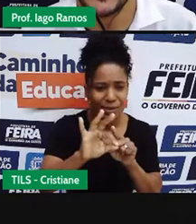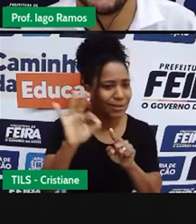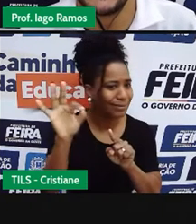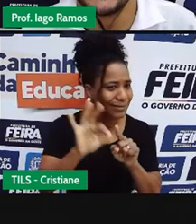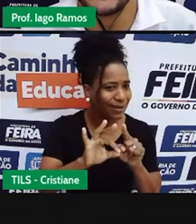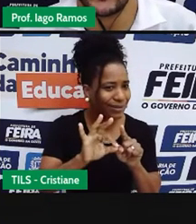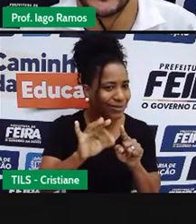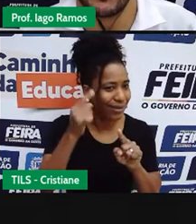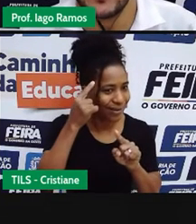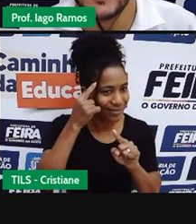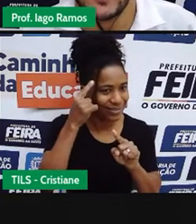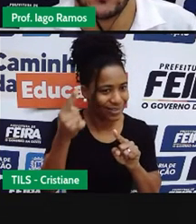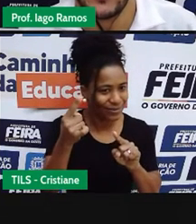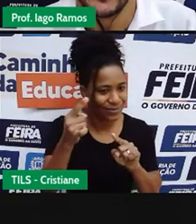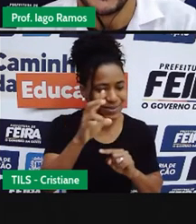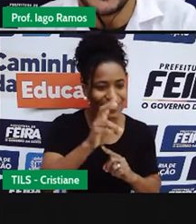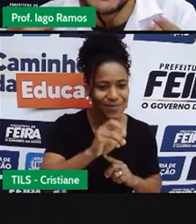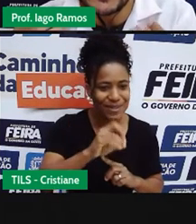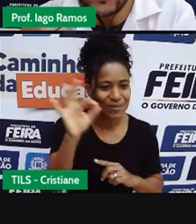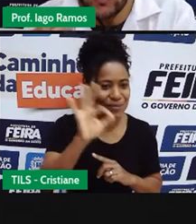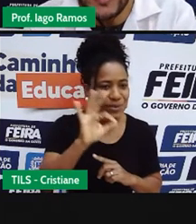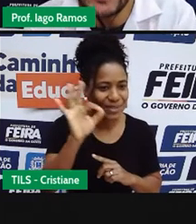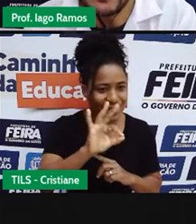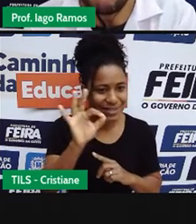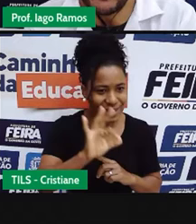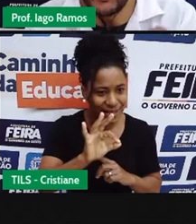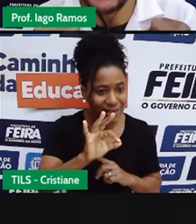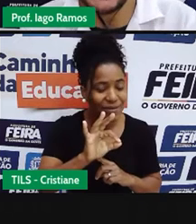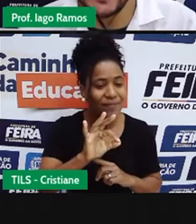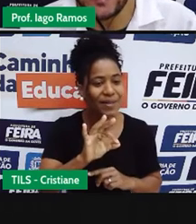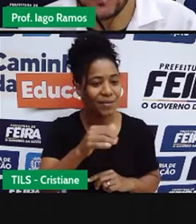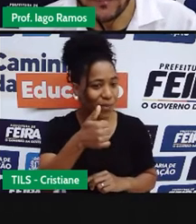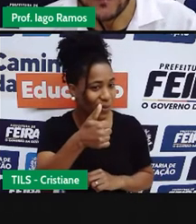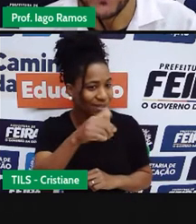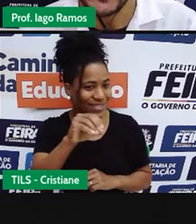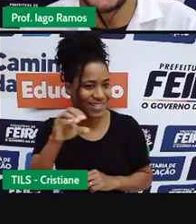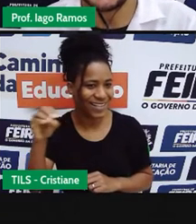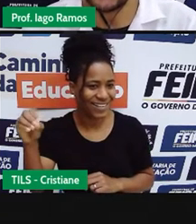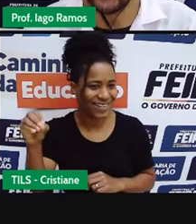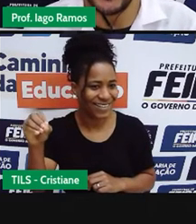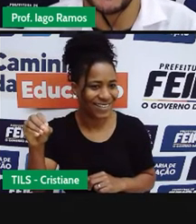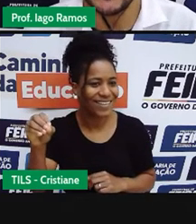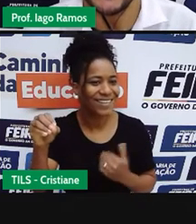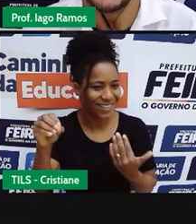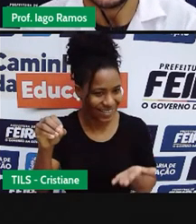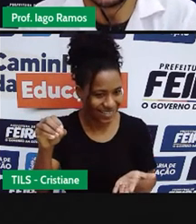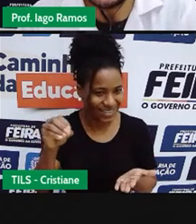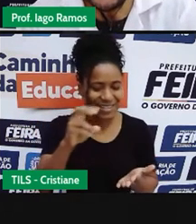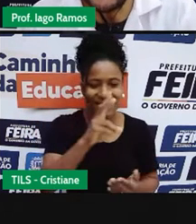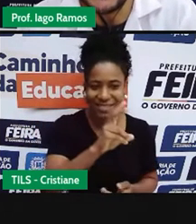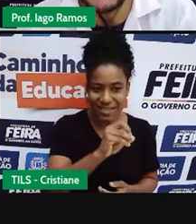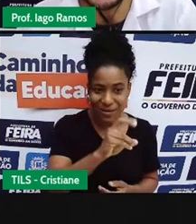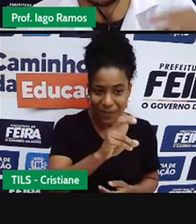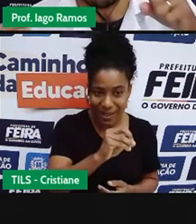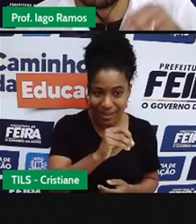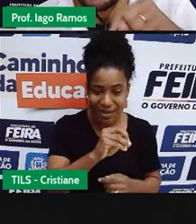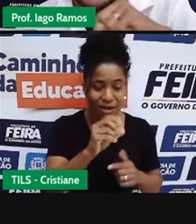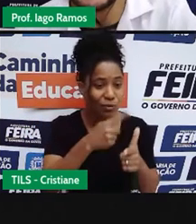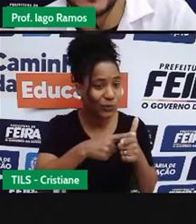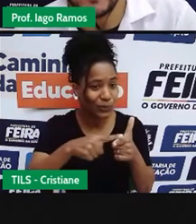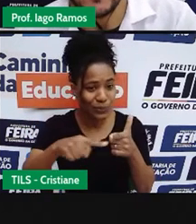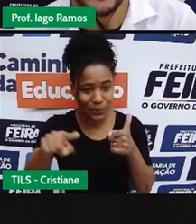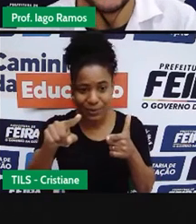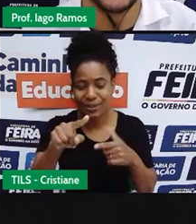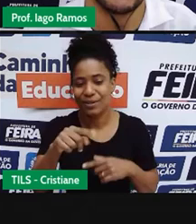a gente sabe que 50% é 50 por cento. 50 dividido